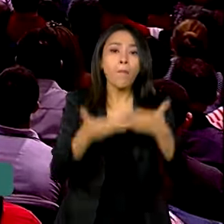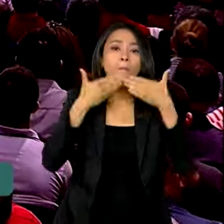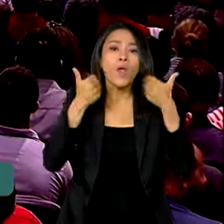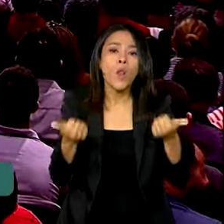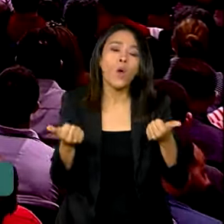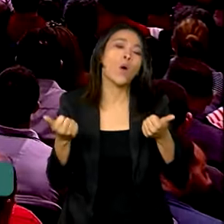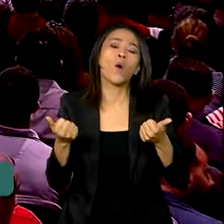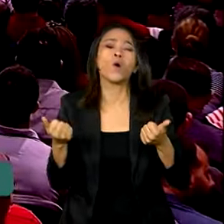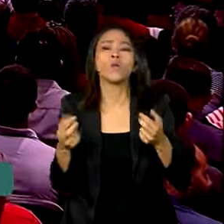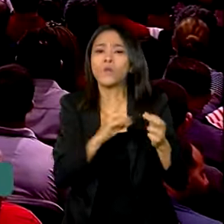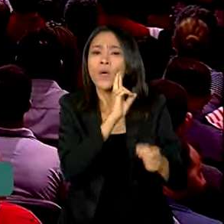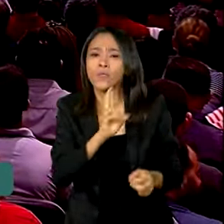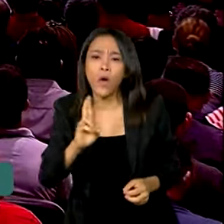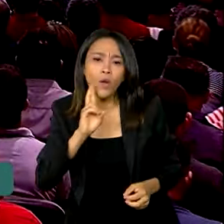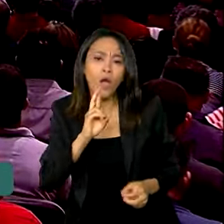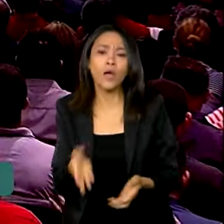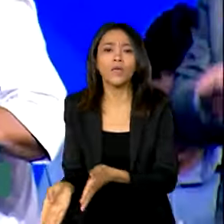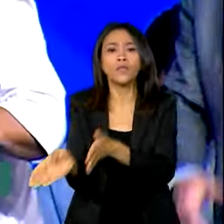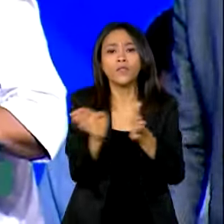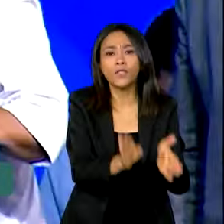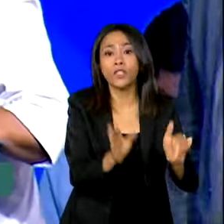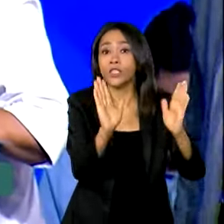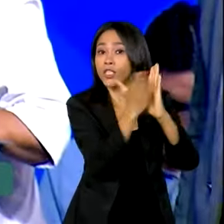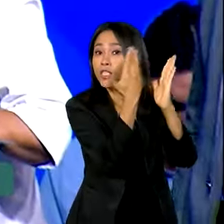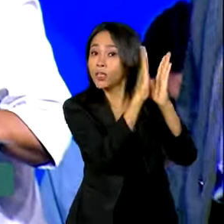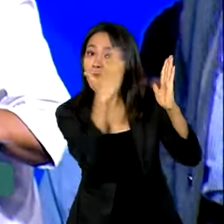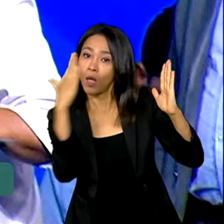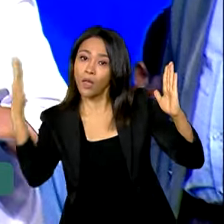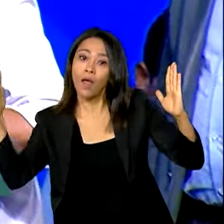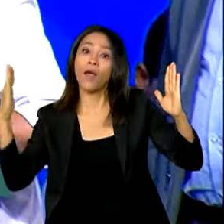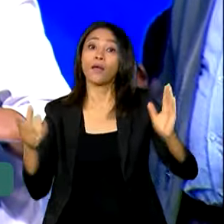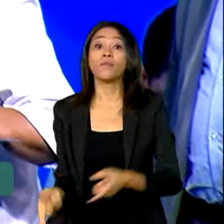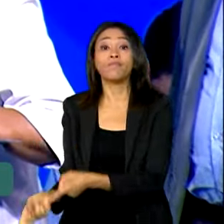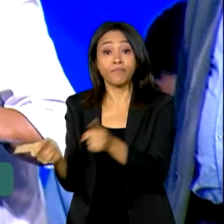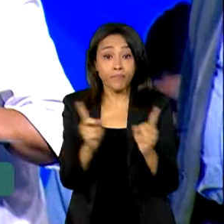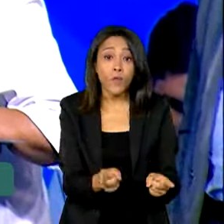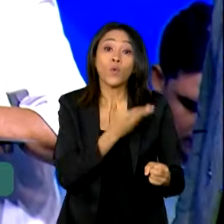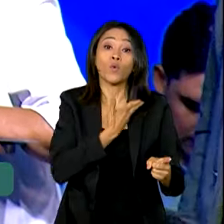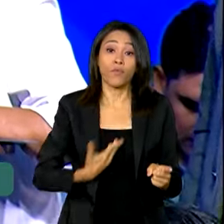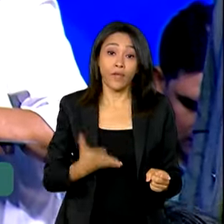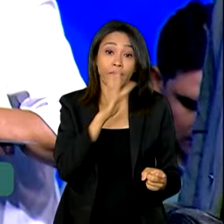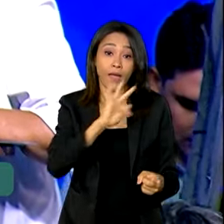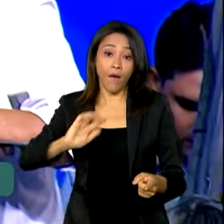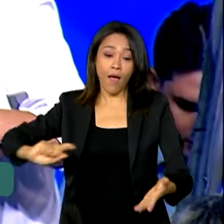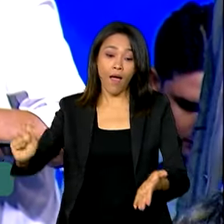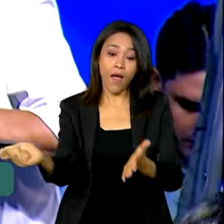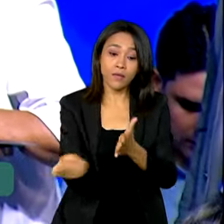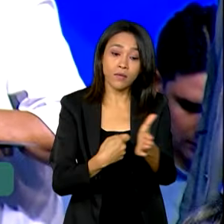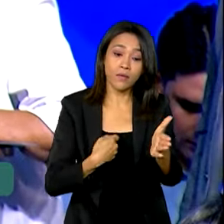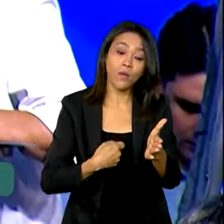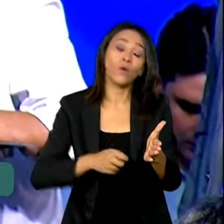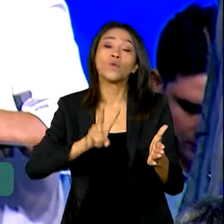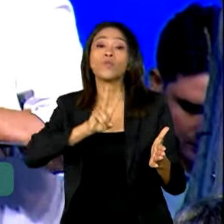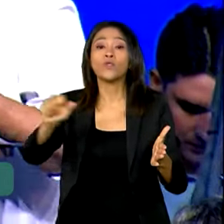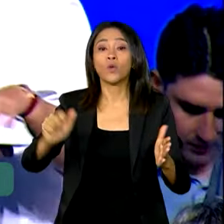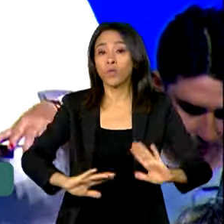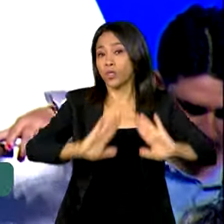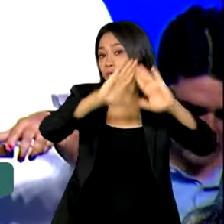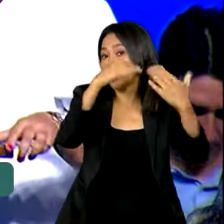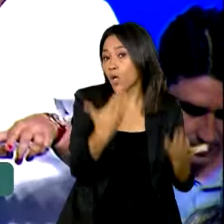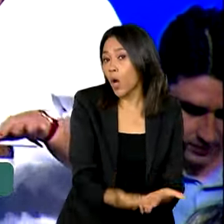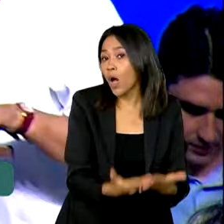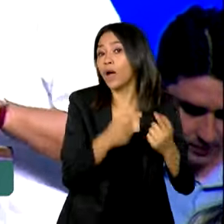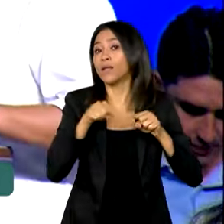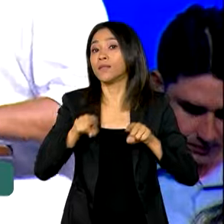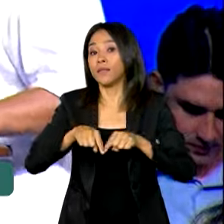universitário e na biblioteca. O governo federal também assinou a sessão de imóveis, escolas e